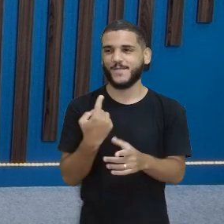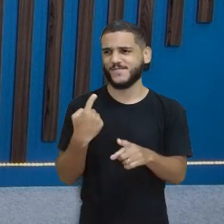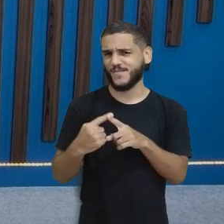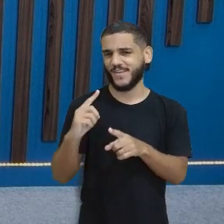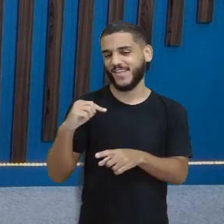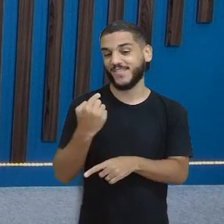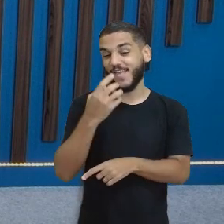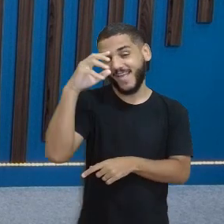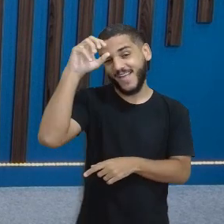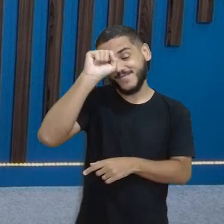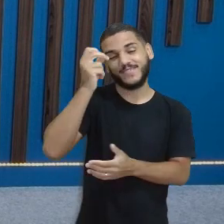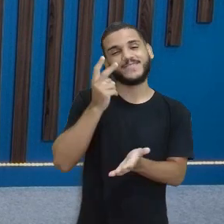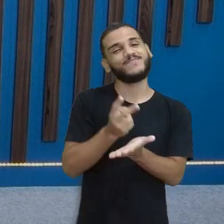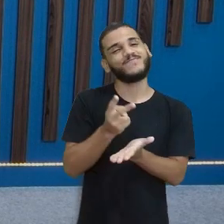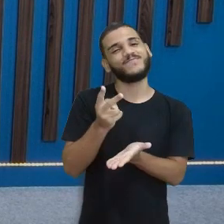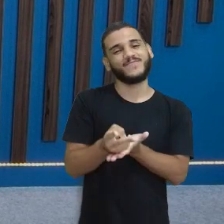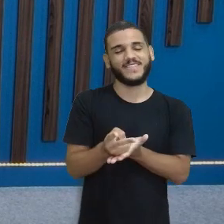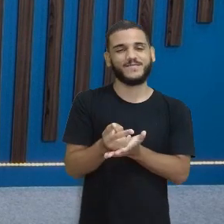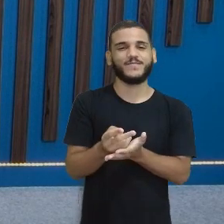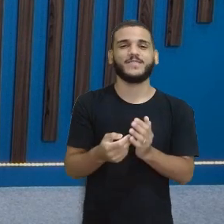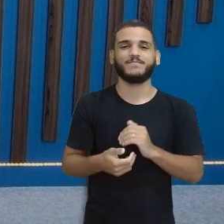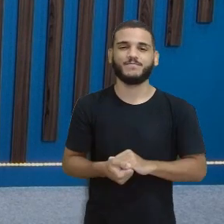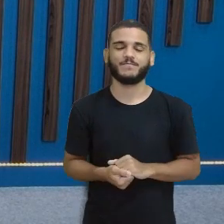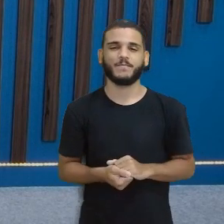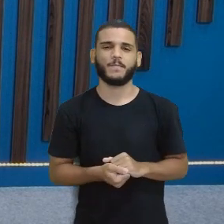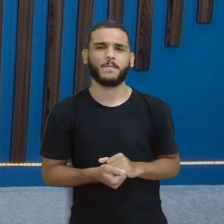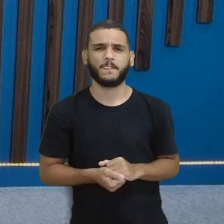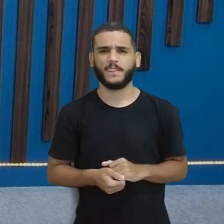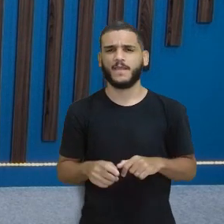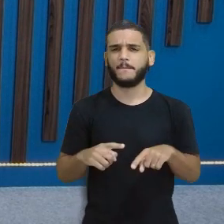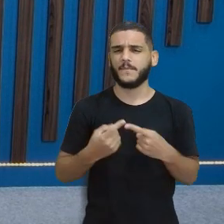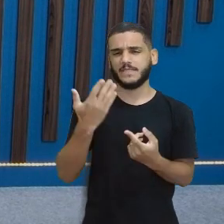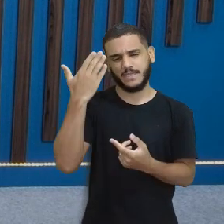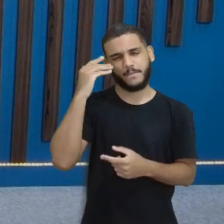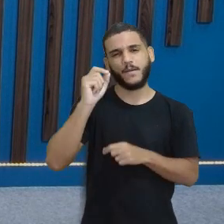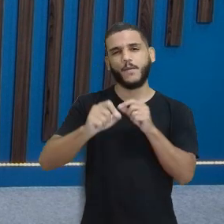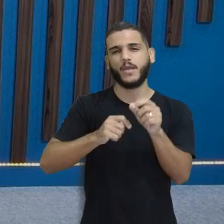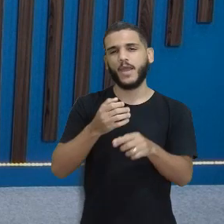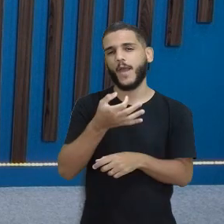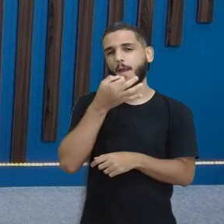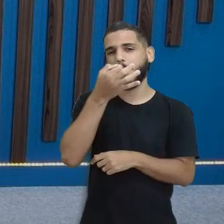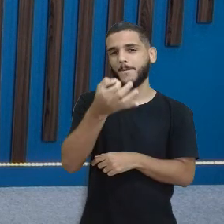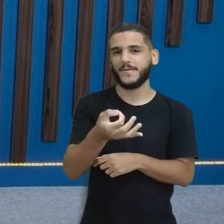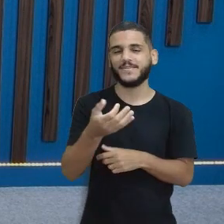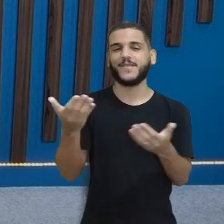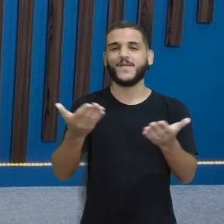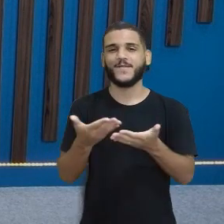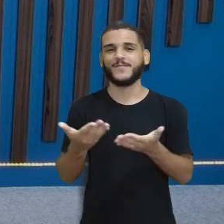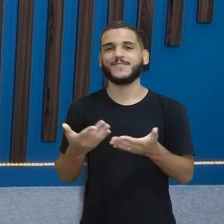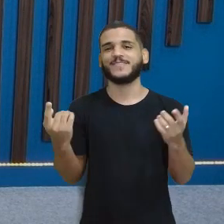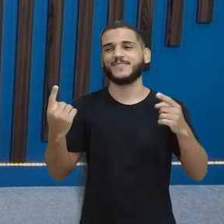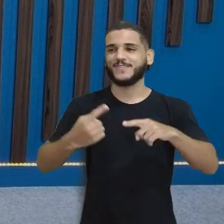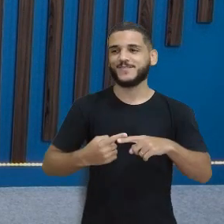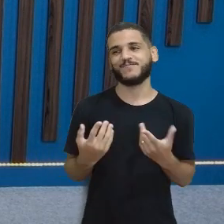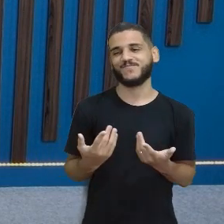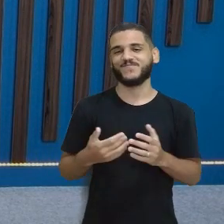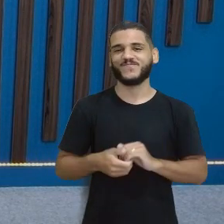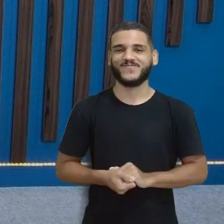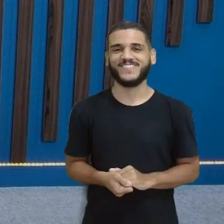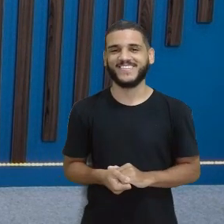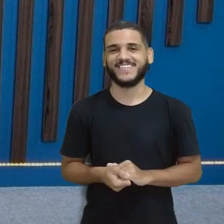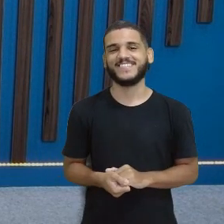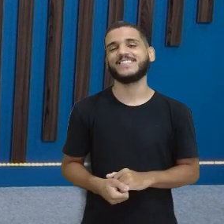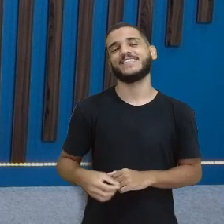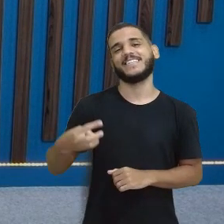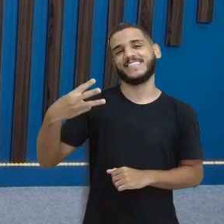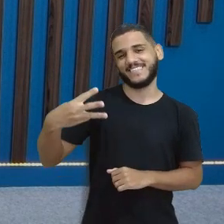aprendendo cada vez mais de má Mas Eu quero saber o palpite do Crisma para hoje E aí Crisma? Qual é o